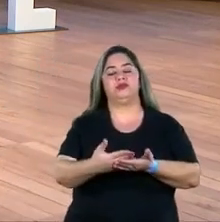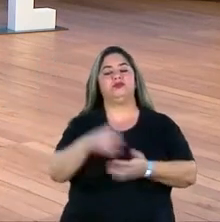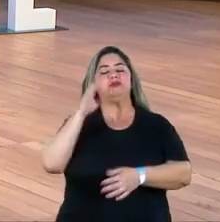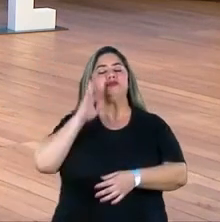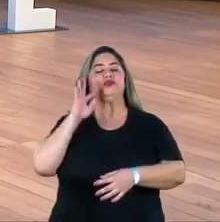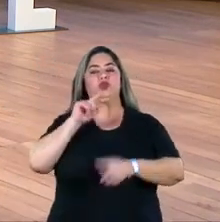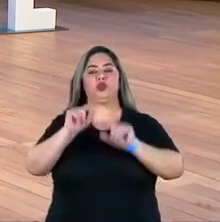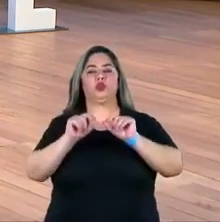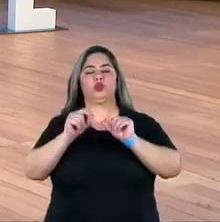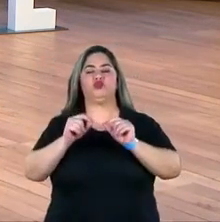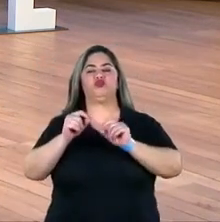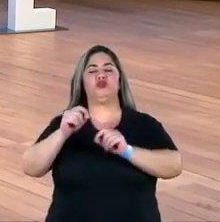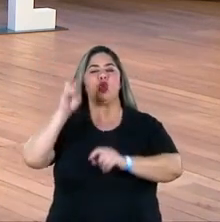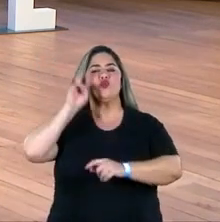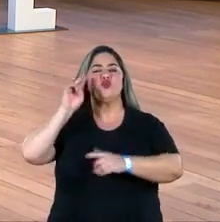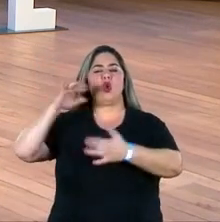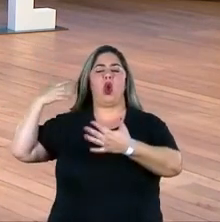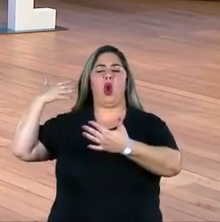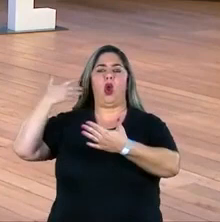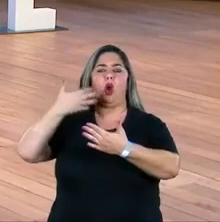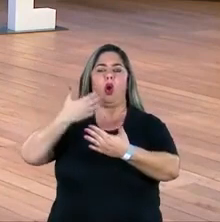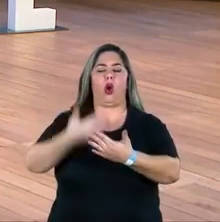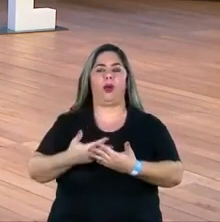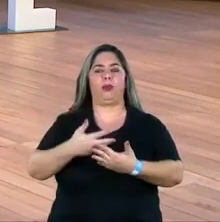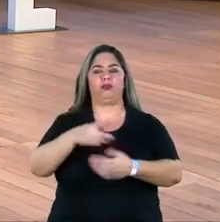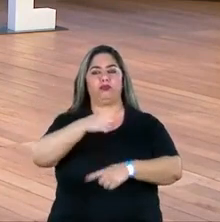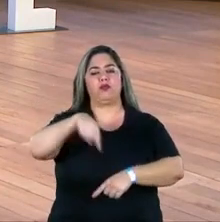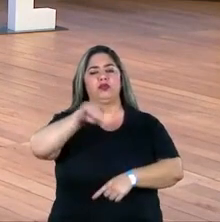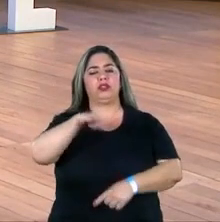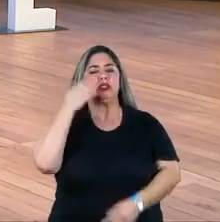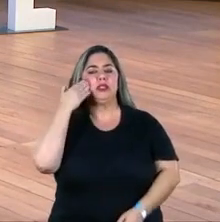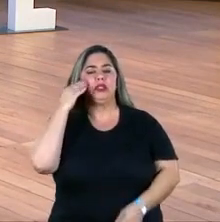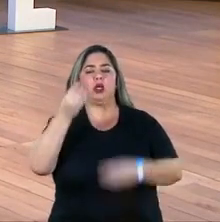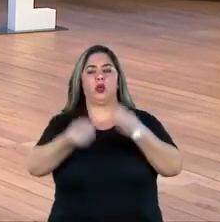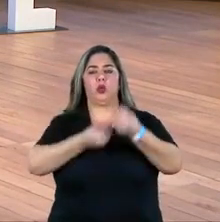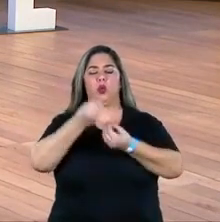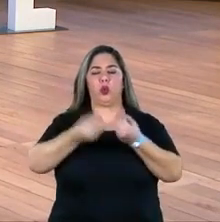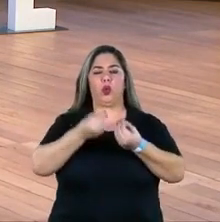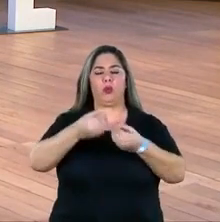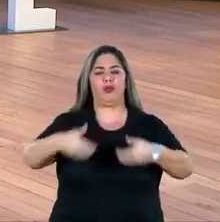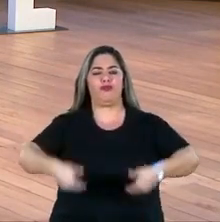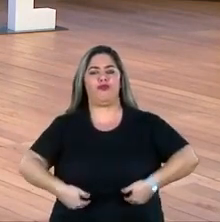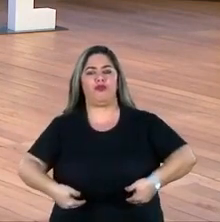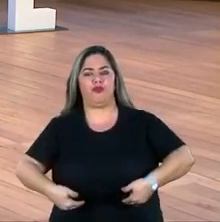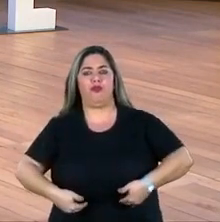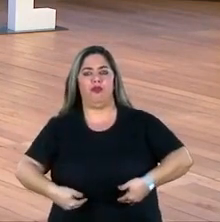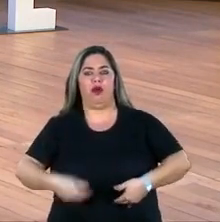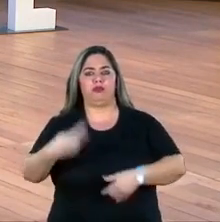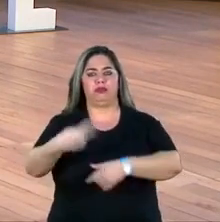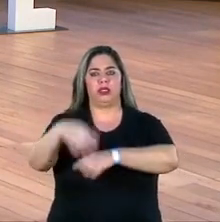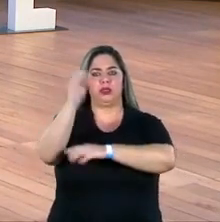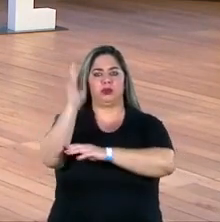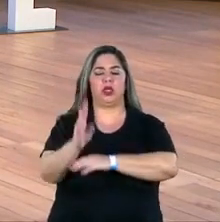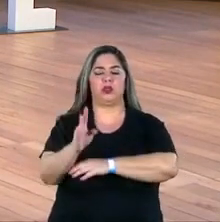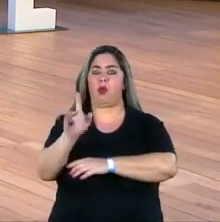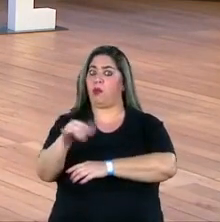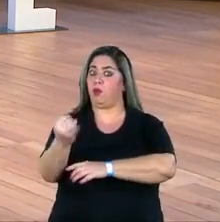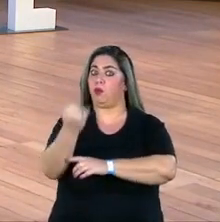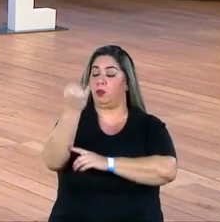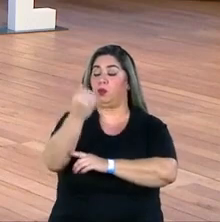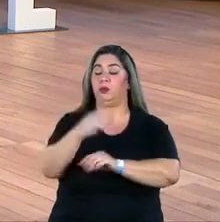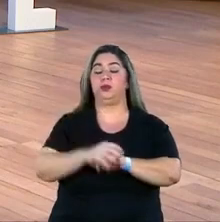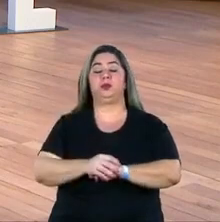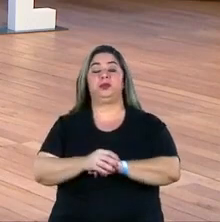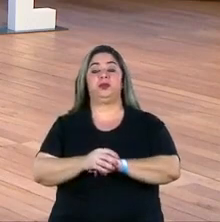legal a gente fazer um breve histórico para as pessoas que estão nos assistindo entenderem um pouco a questão da fome. Legal. Super importante. E